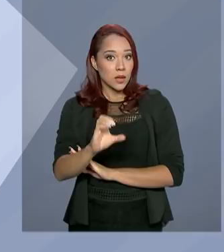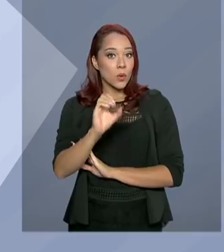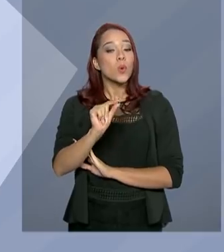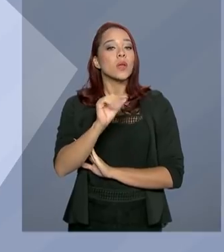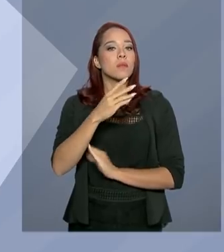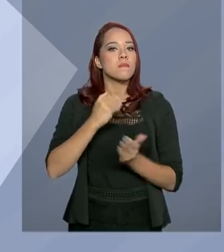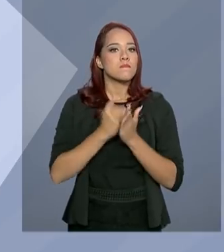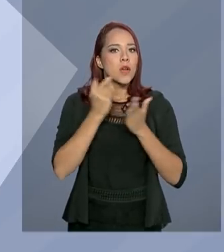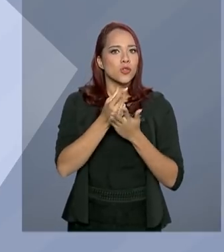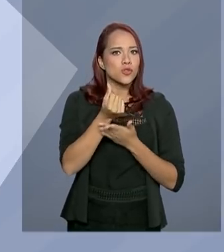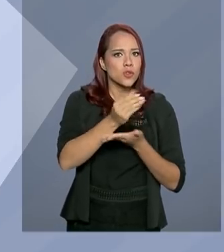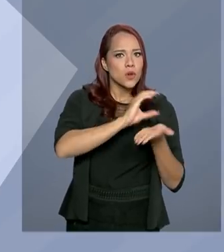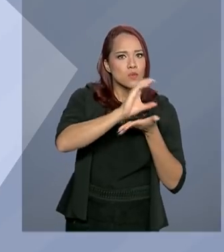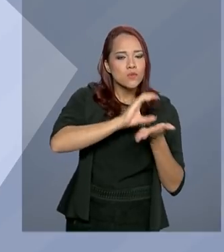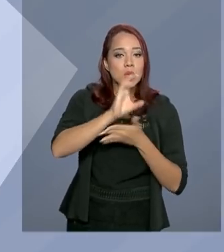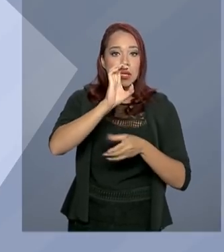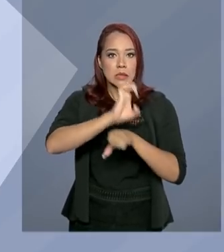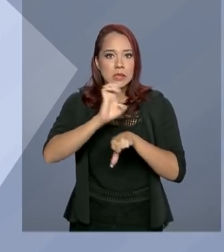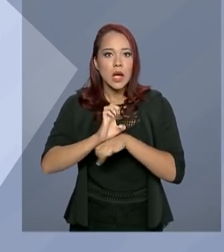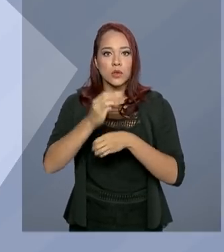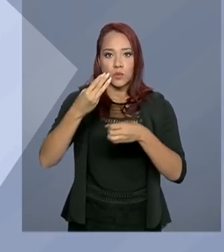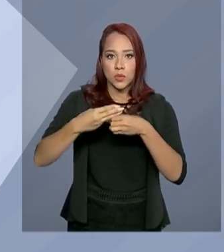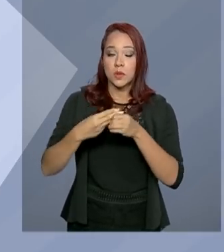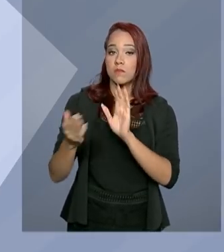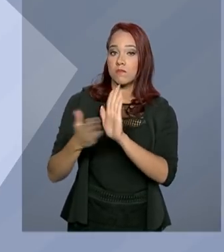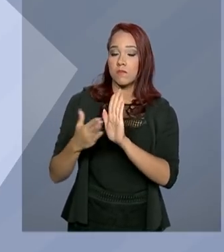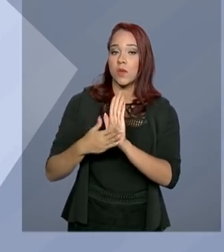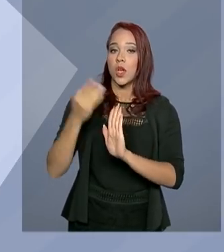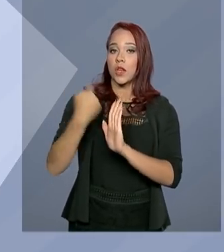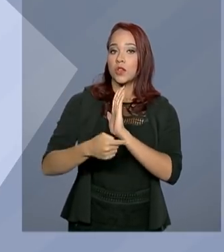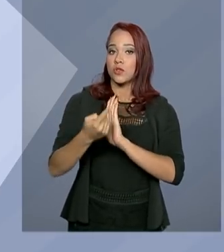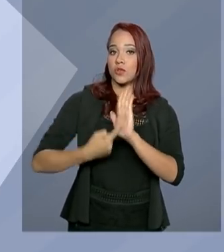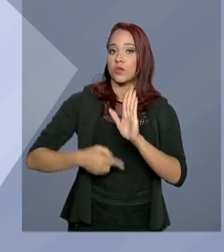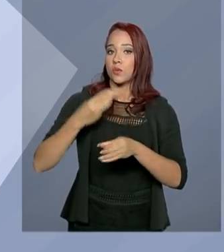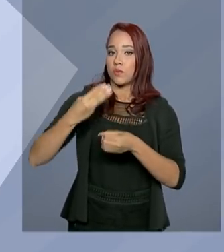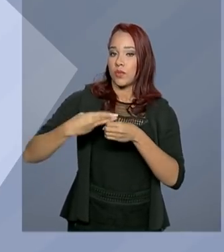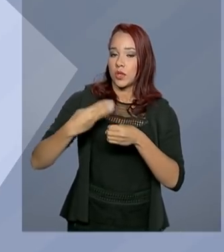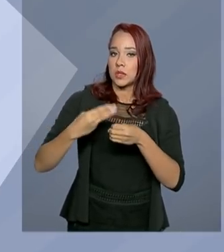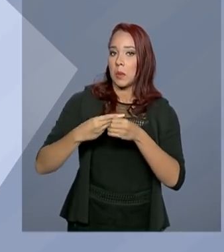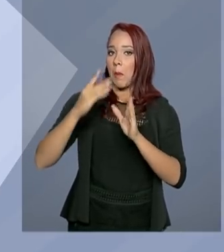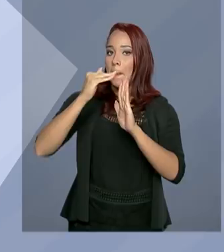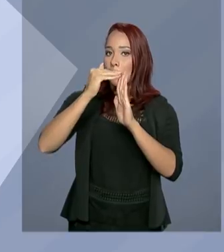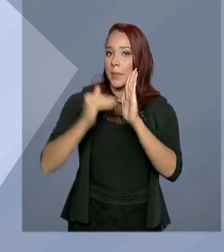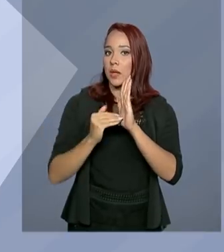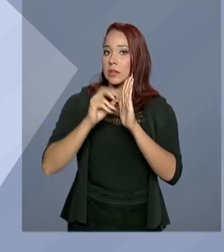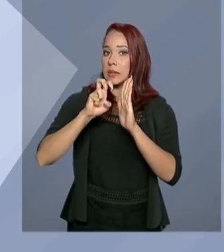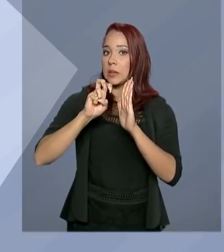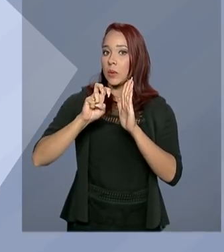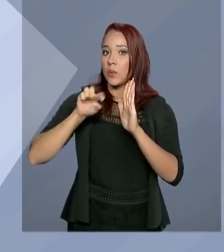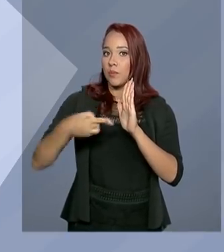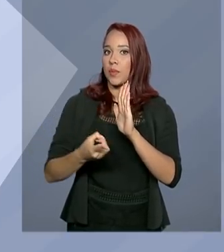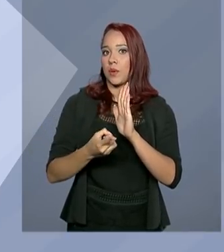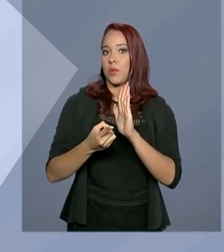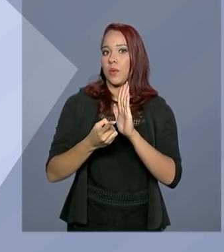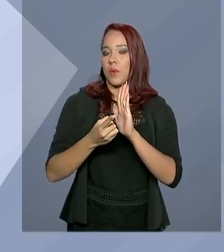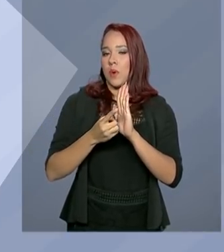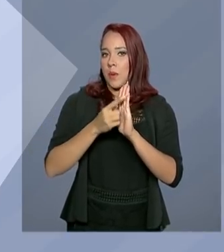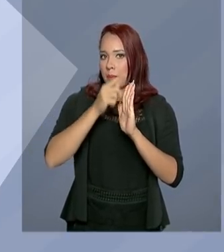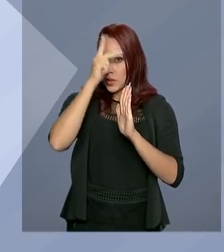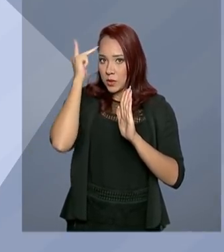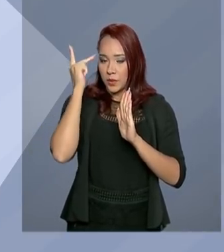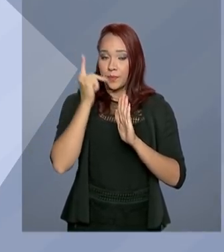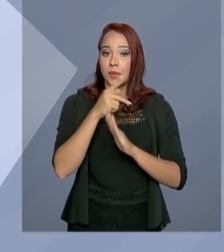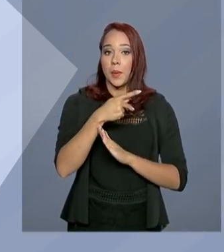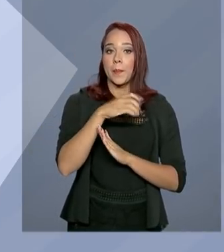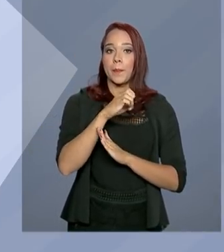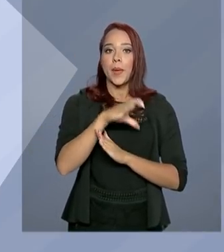recursos para estados e municípios e propõe a extinção de municípios com menos de 5 mil habitantes. A PEC Emergencial,